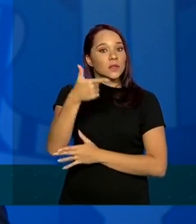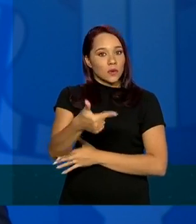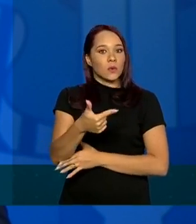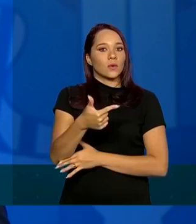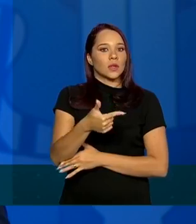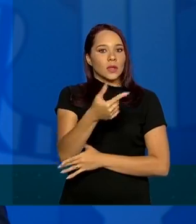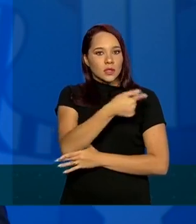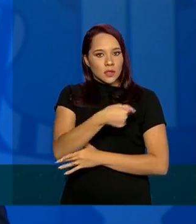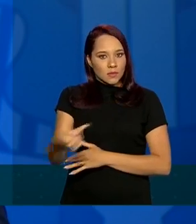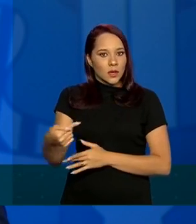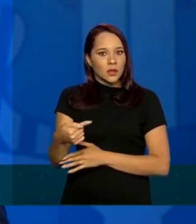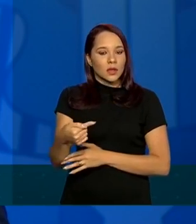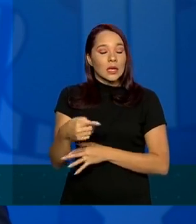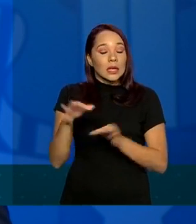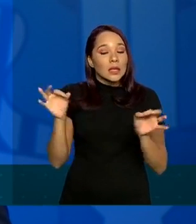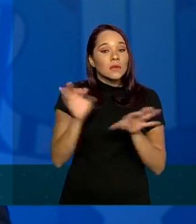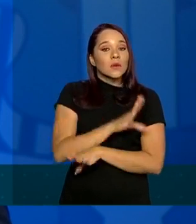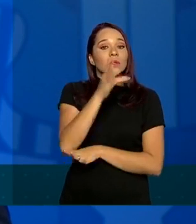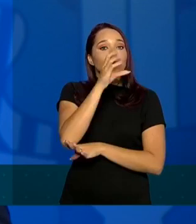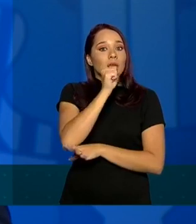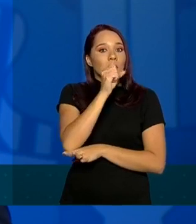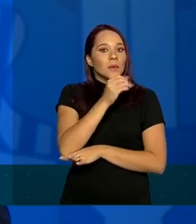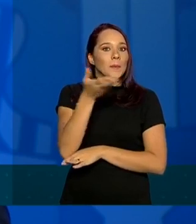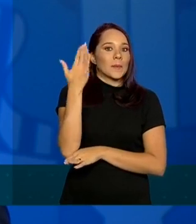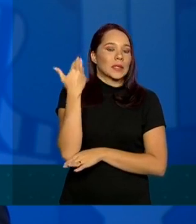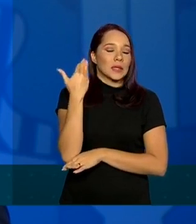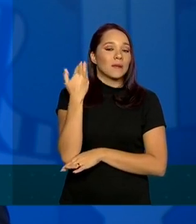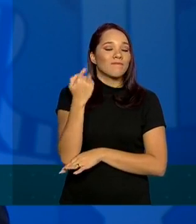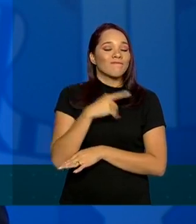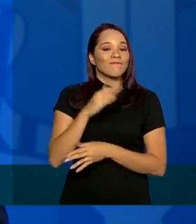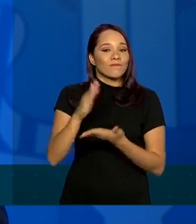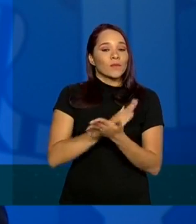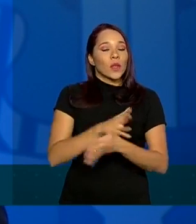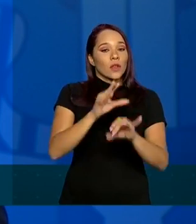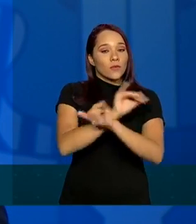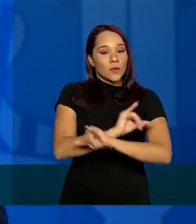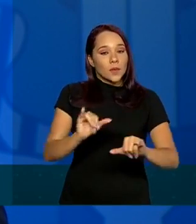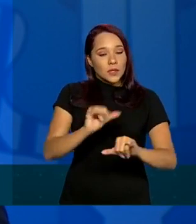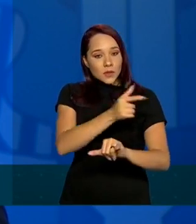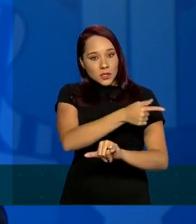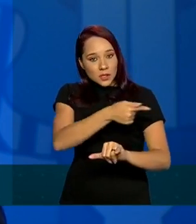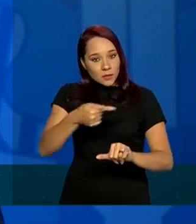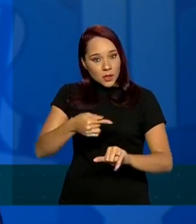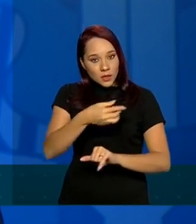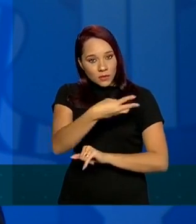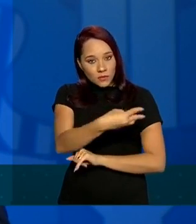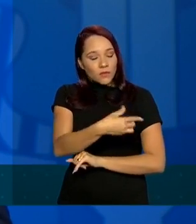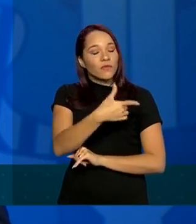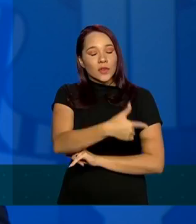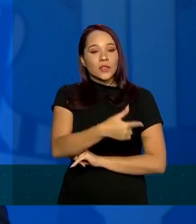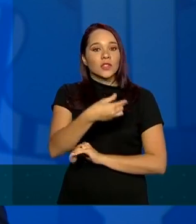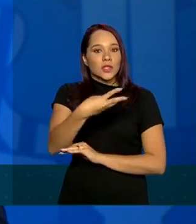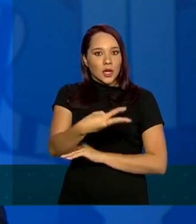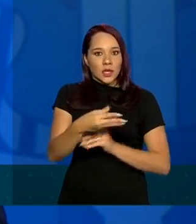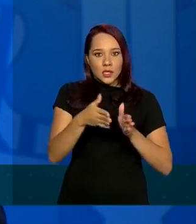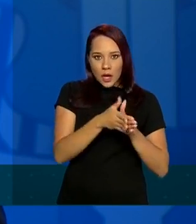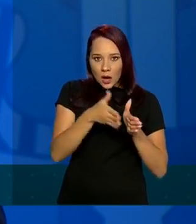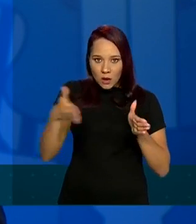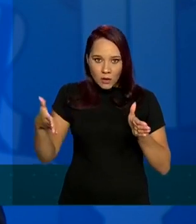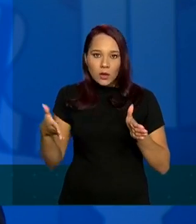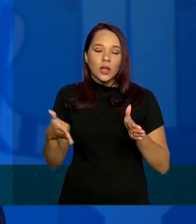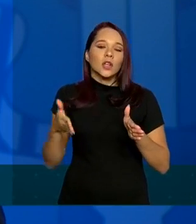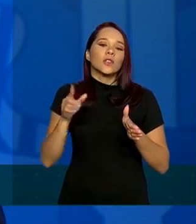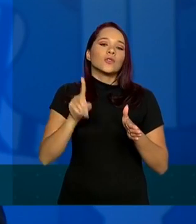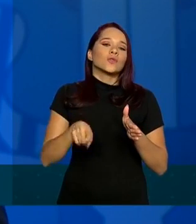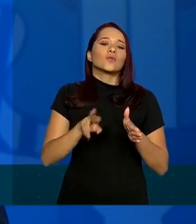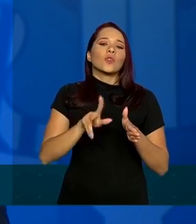encerrou no último sábado e que a gente trouxe alguns dados da semana epidemiológica 23, que é a corrente, mas não necessariamente